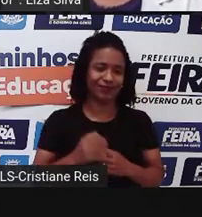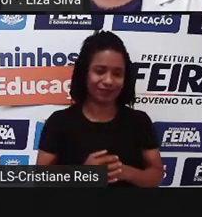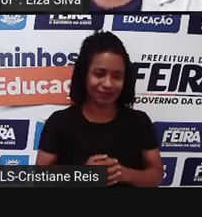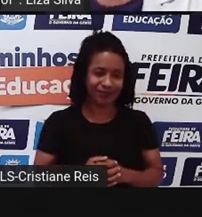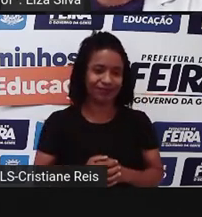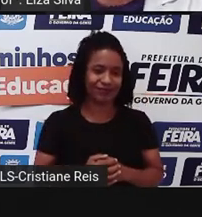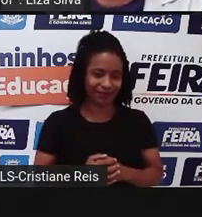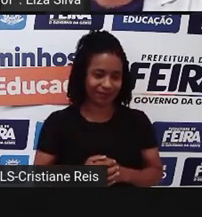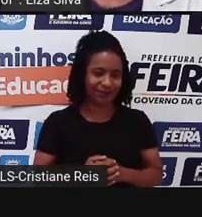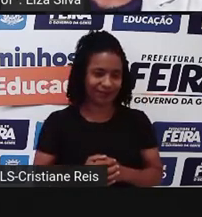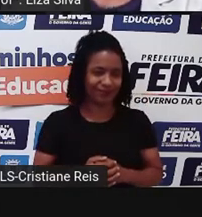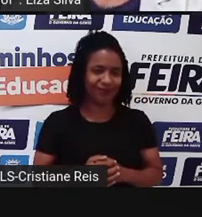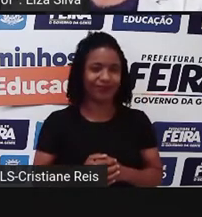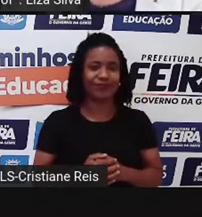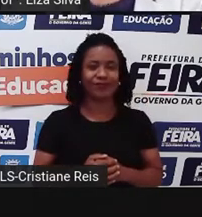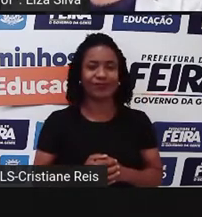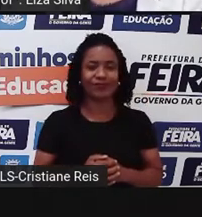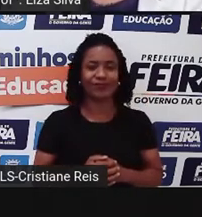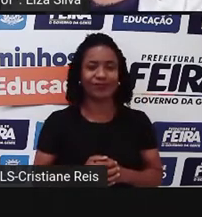muito melhores.